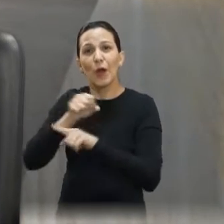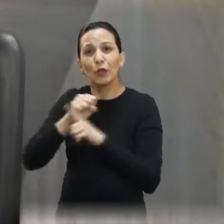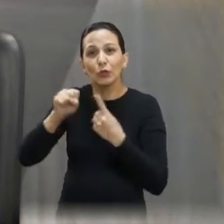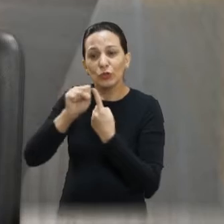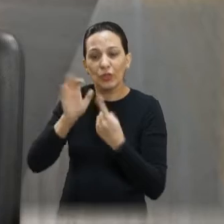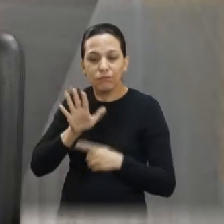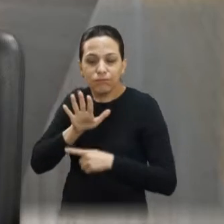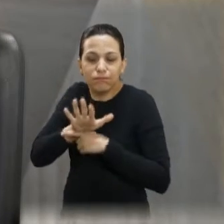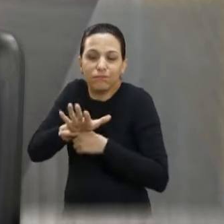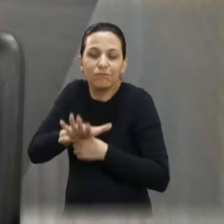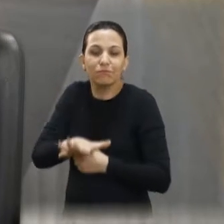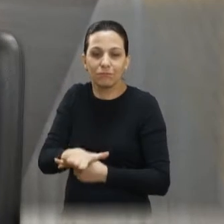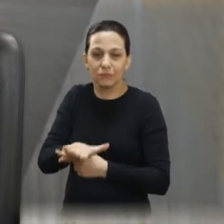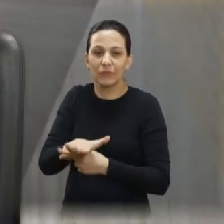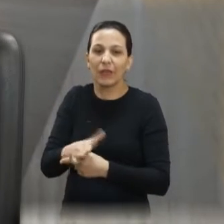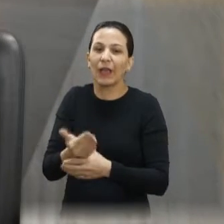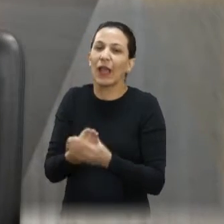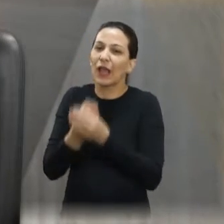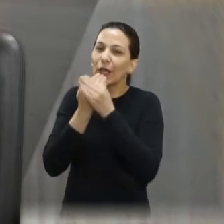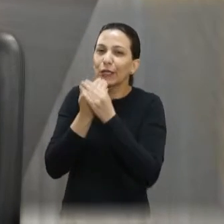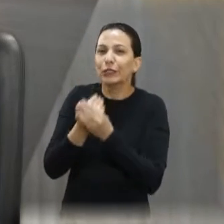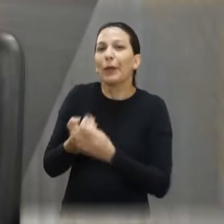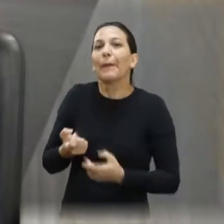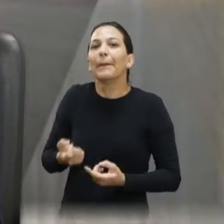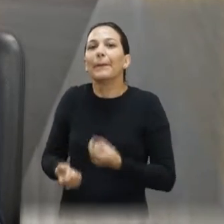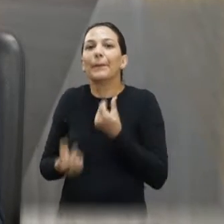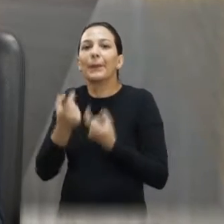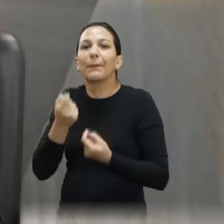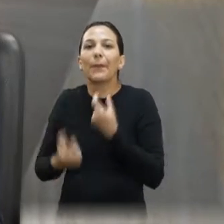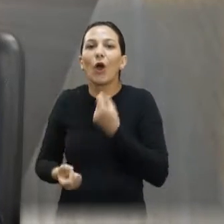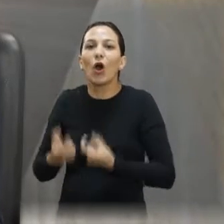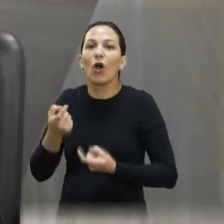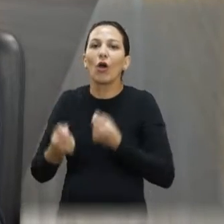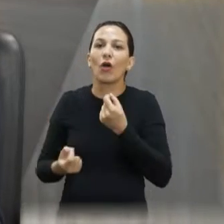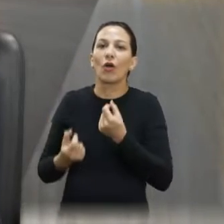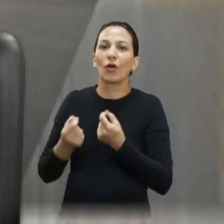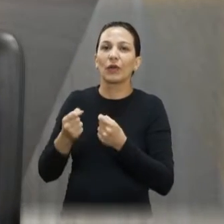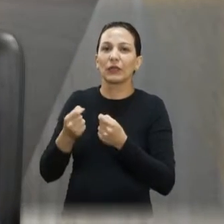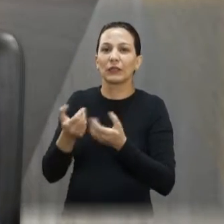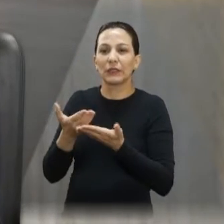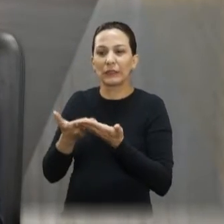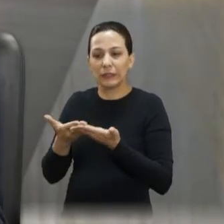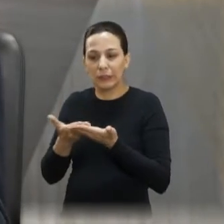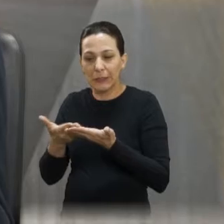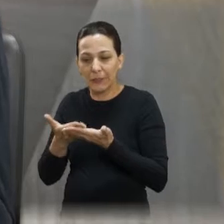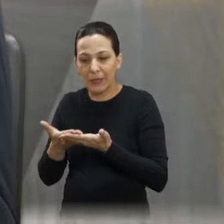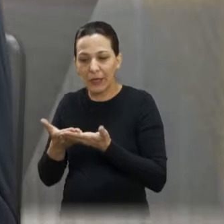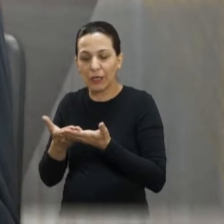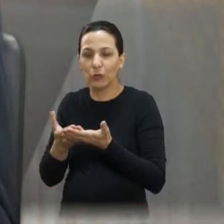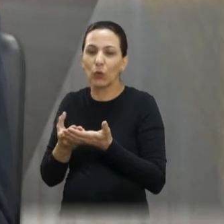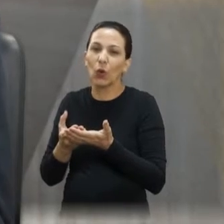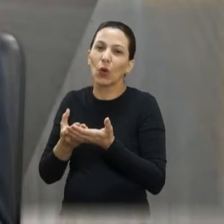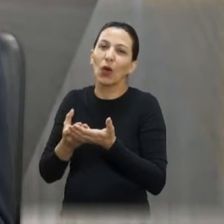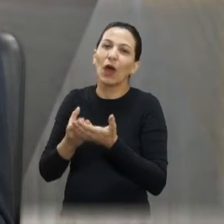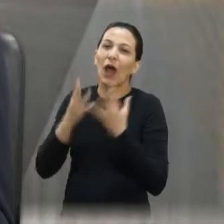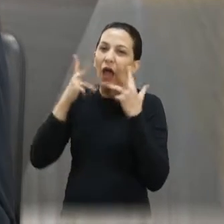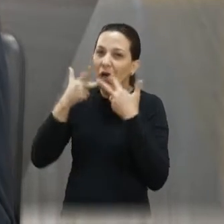social, voltado para o social. Ali eles dão lanche, dão pipoca, ali tem tratamento veterinário, ali tem